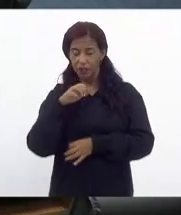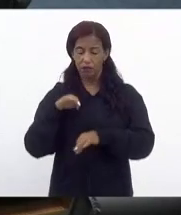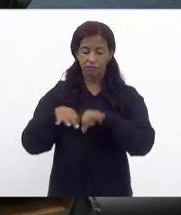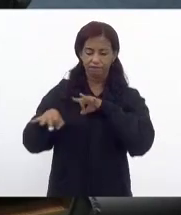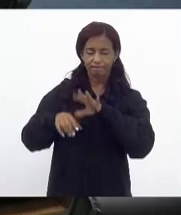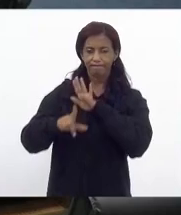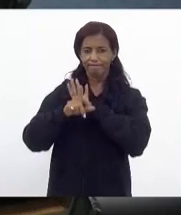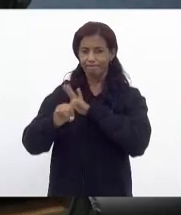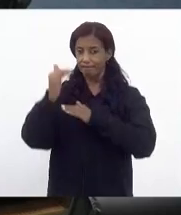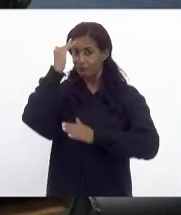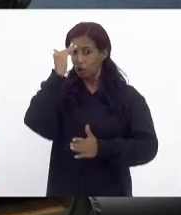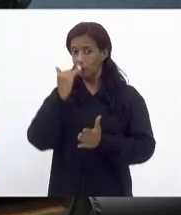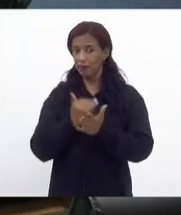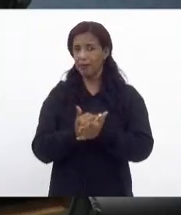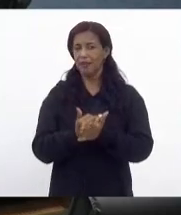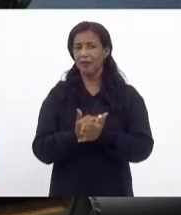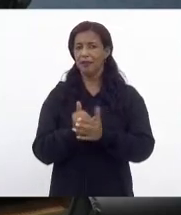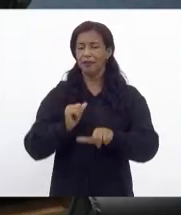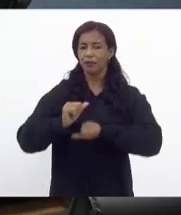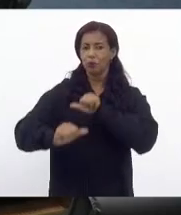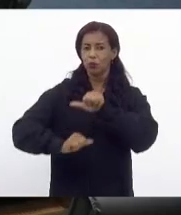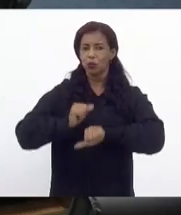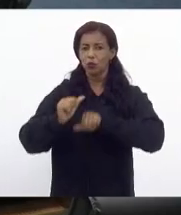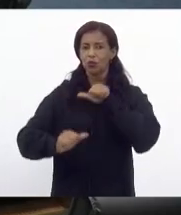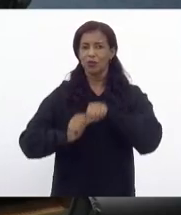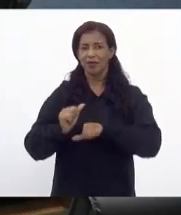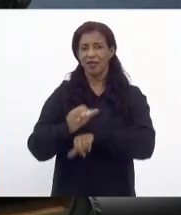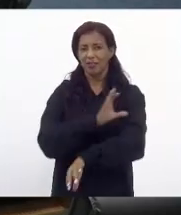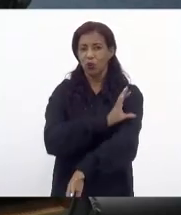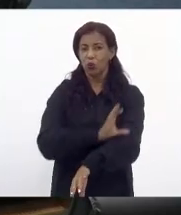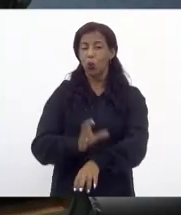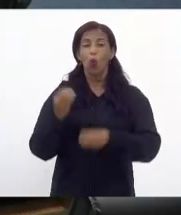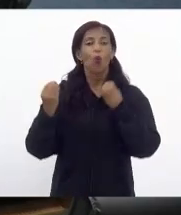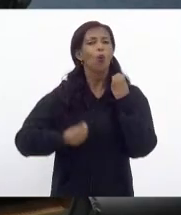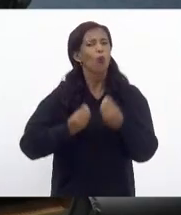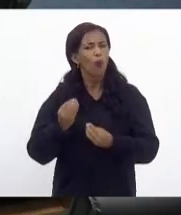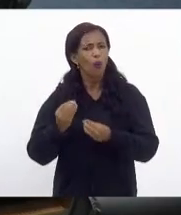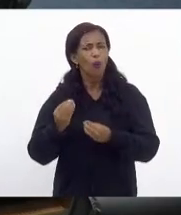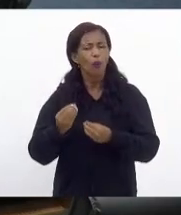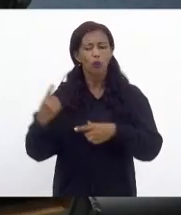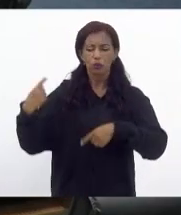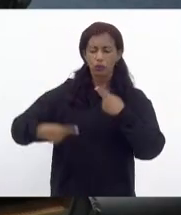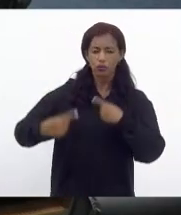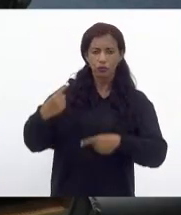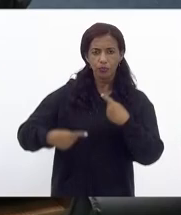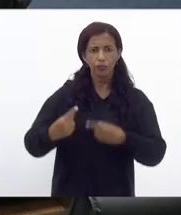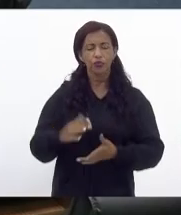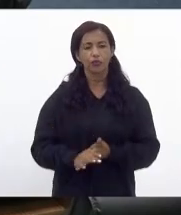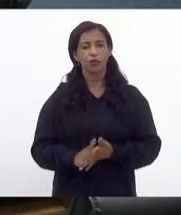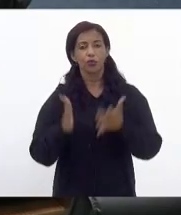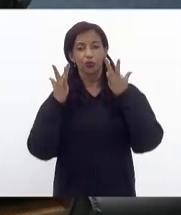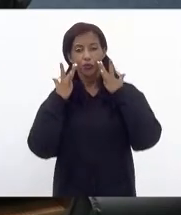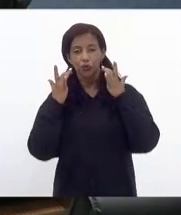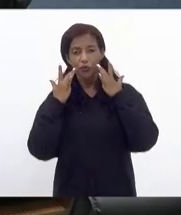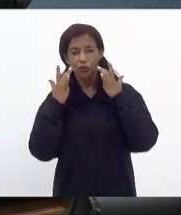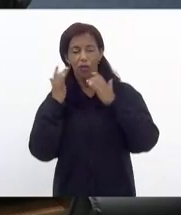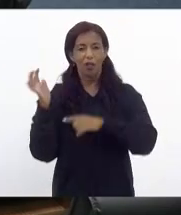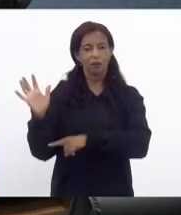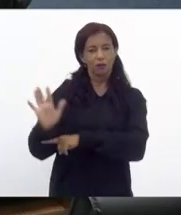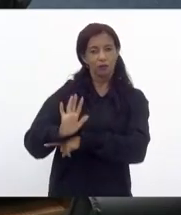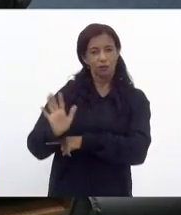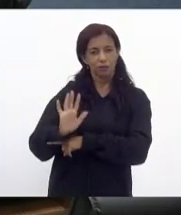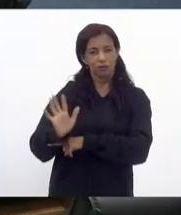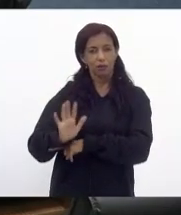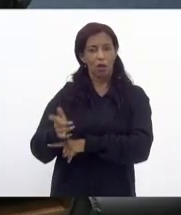o cúmprase da lei e é mudar a cultura como é que muda a cultura com discussão com teatro com cinema